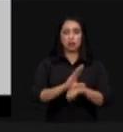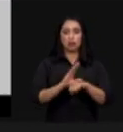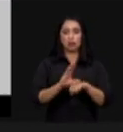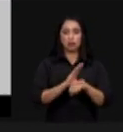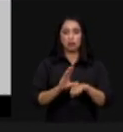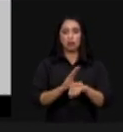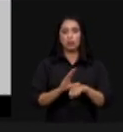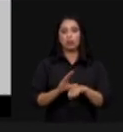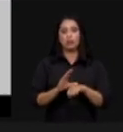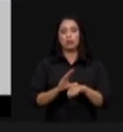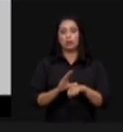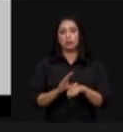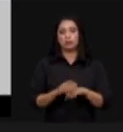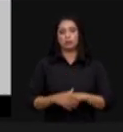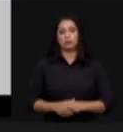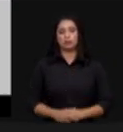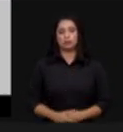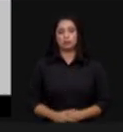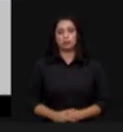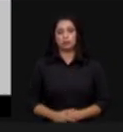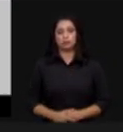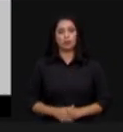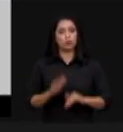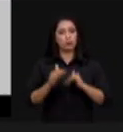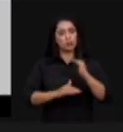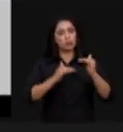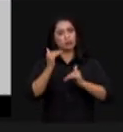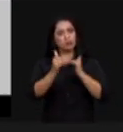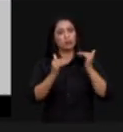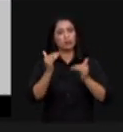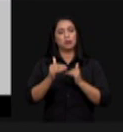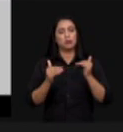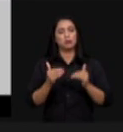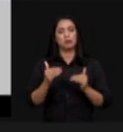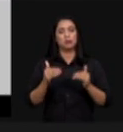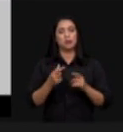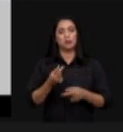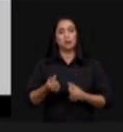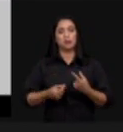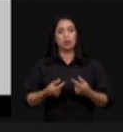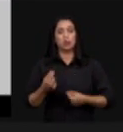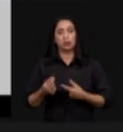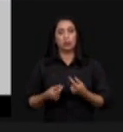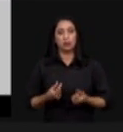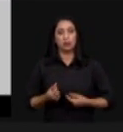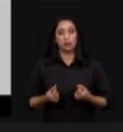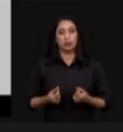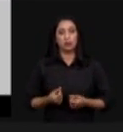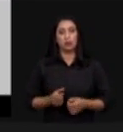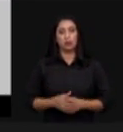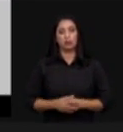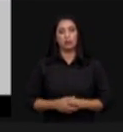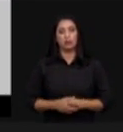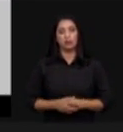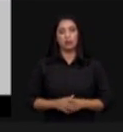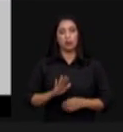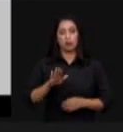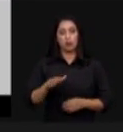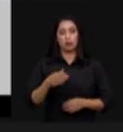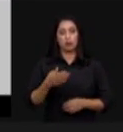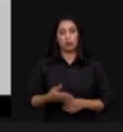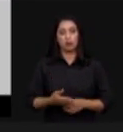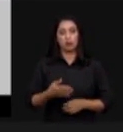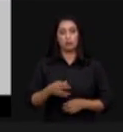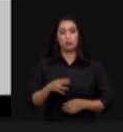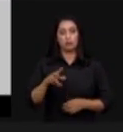para a questão do desenvolvimento do crescimento econômico de maneira que o que nós vemos excelência quando olhamos para